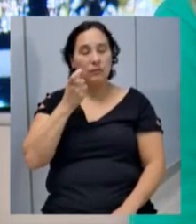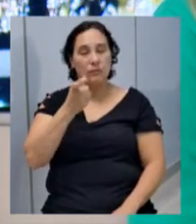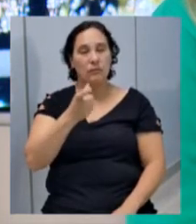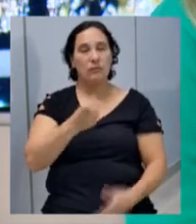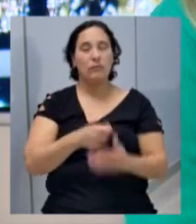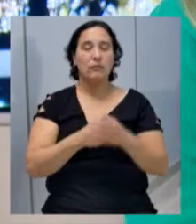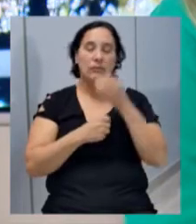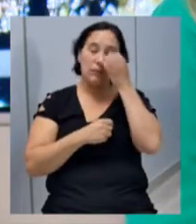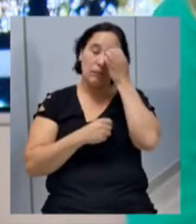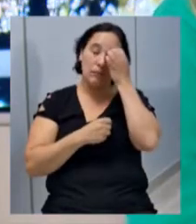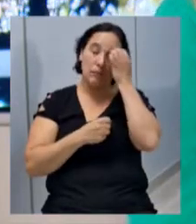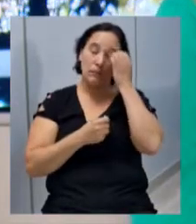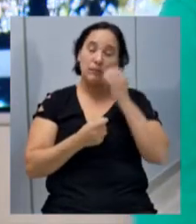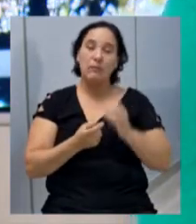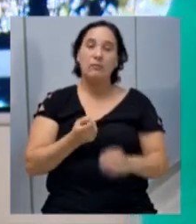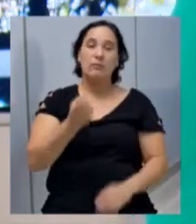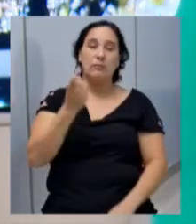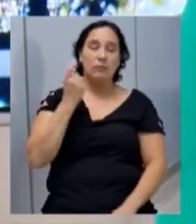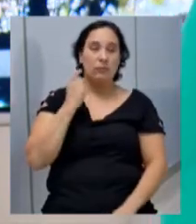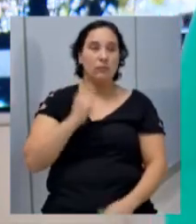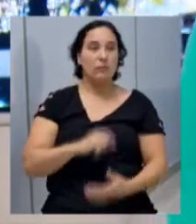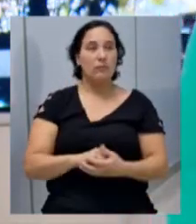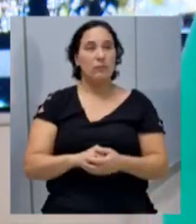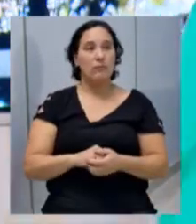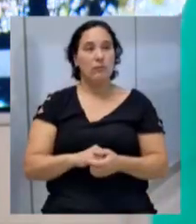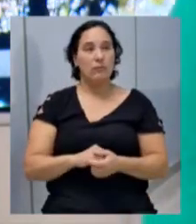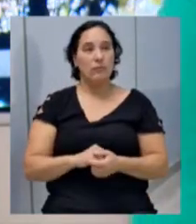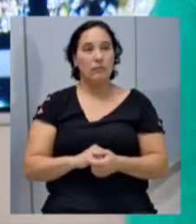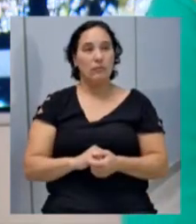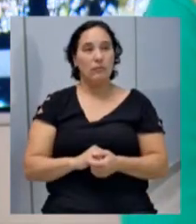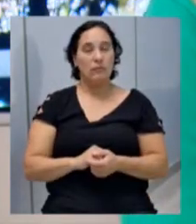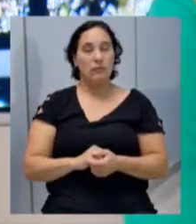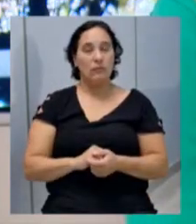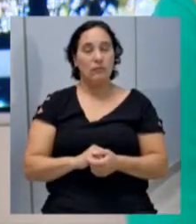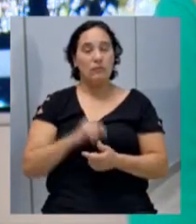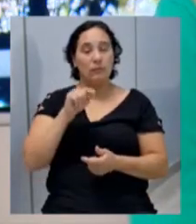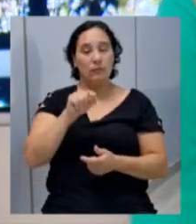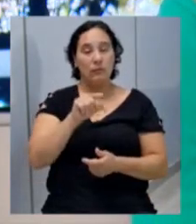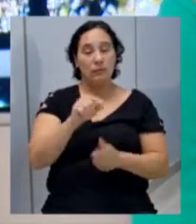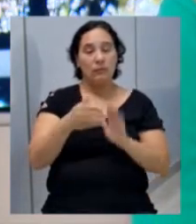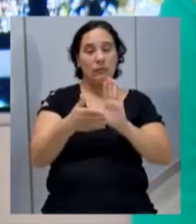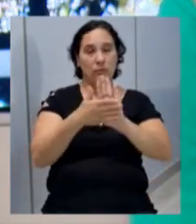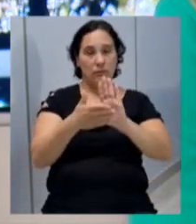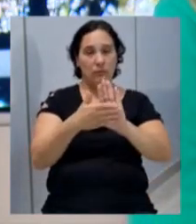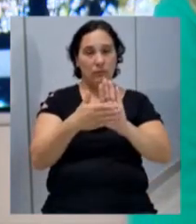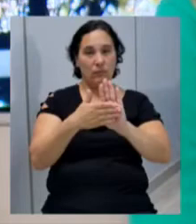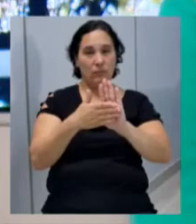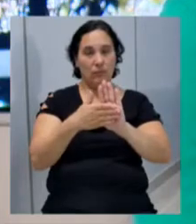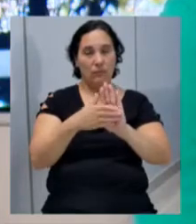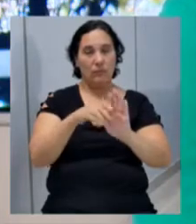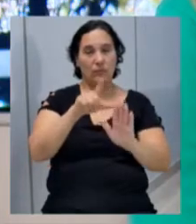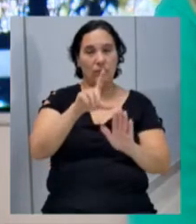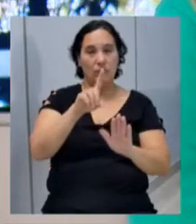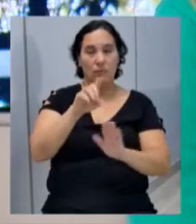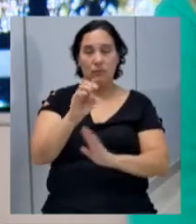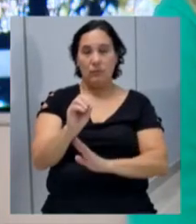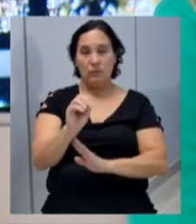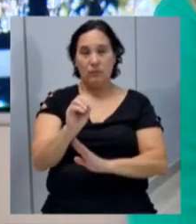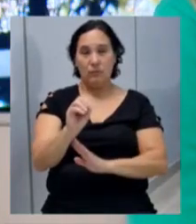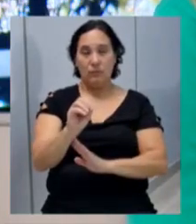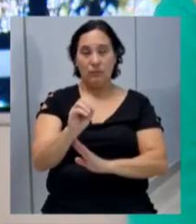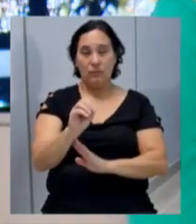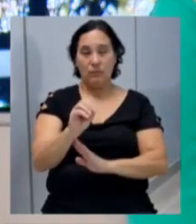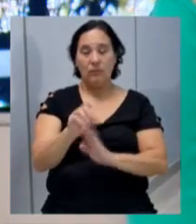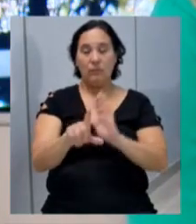pouquinho, por favor, na metodologia. Então, para a definição dessa proposta da LDO e da Lei